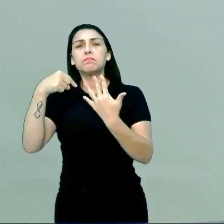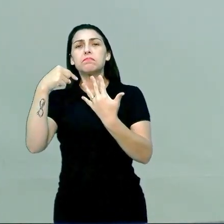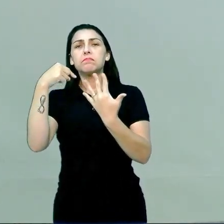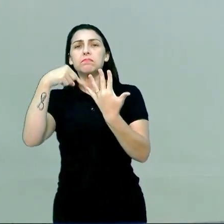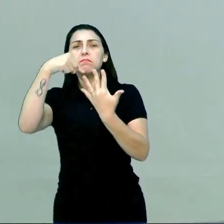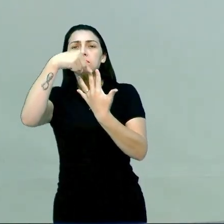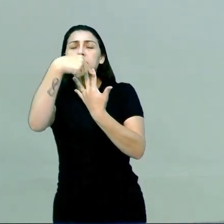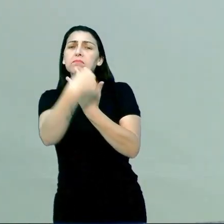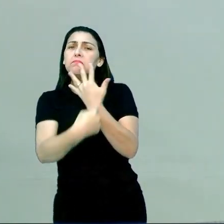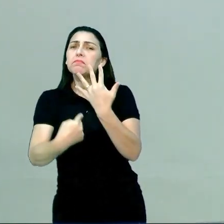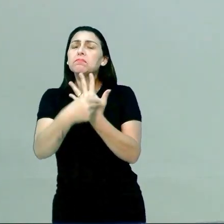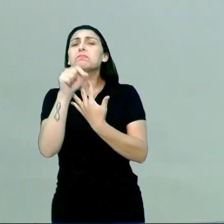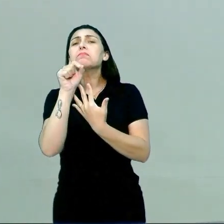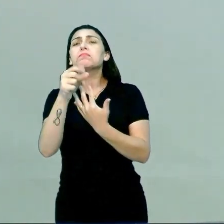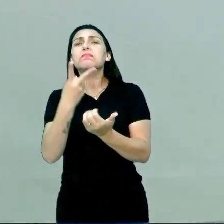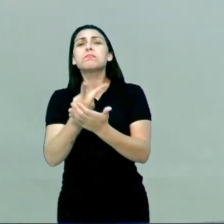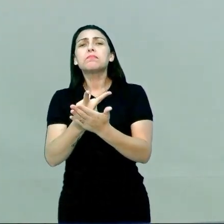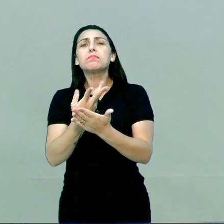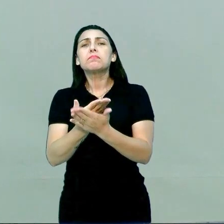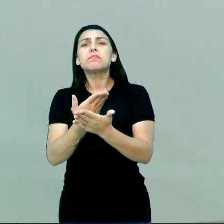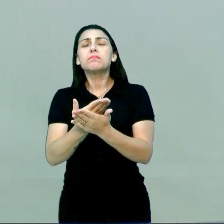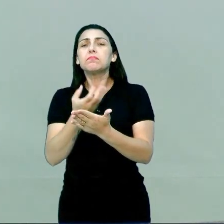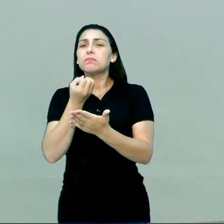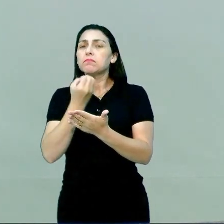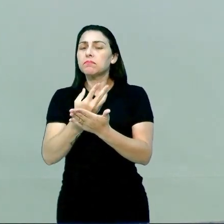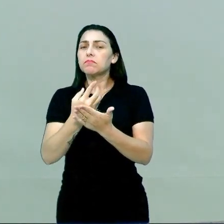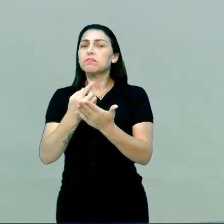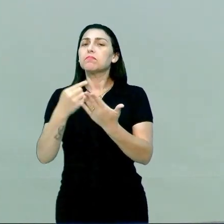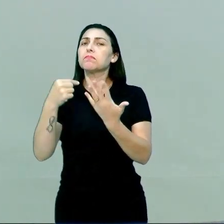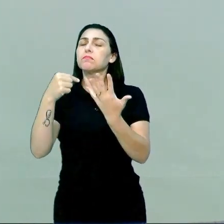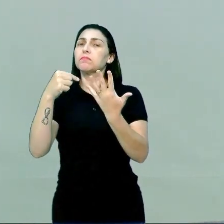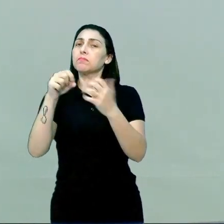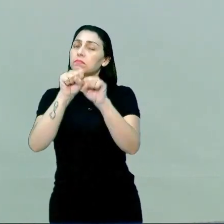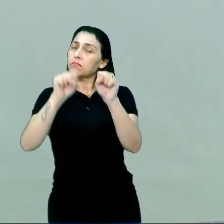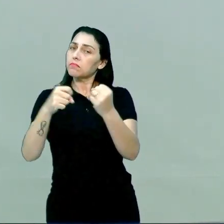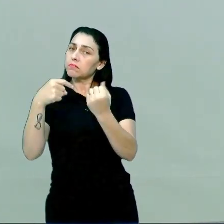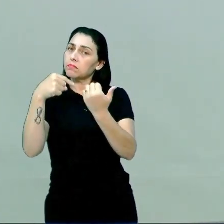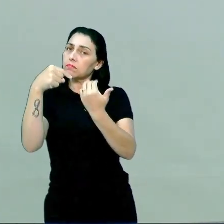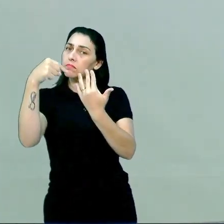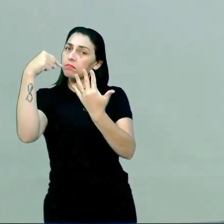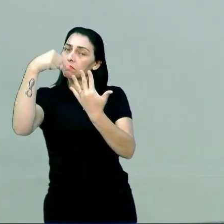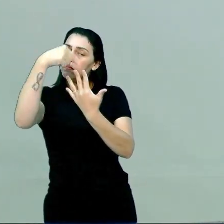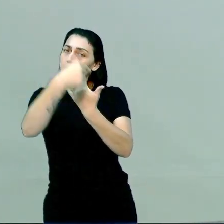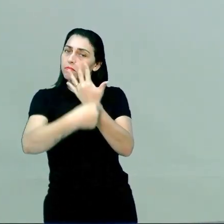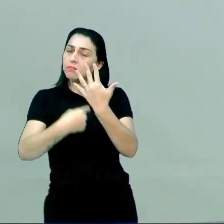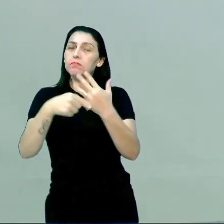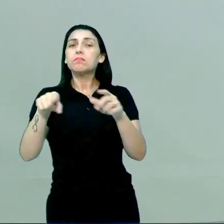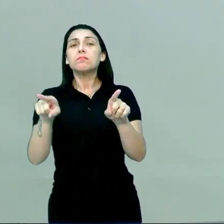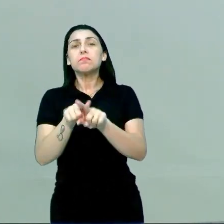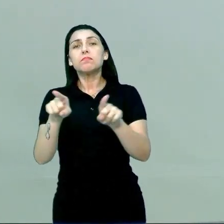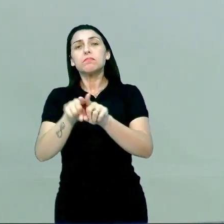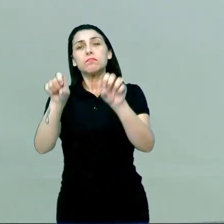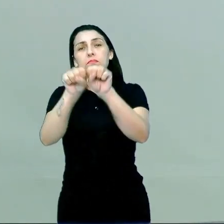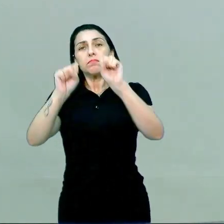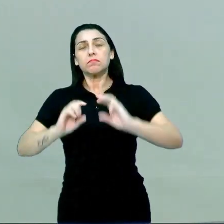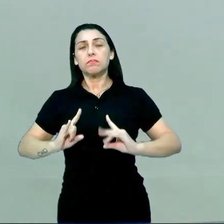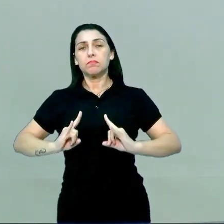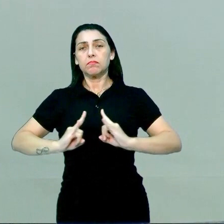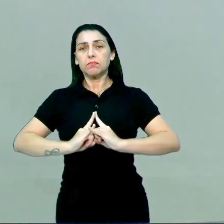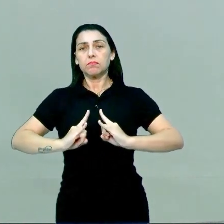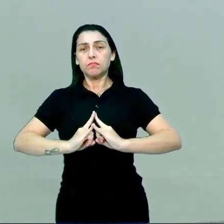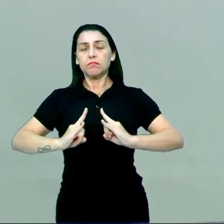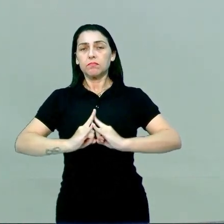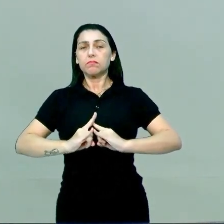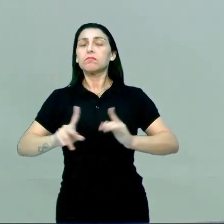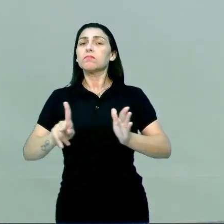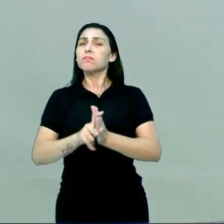ele estuda? Bom, o sistema endócrino também é conhecido como o sistema hormonal. É, é